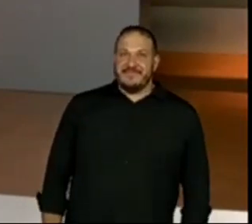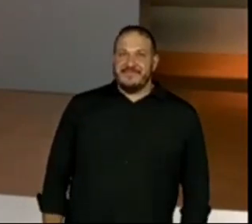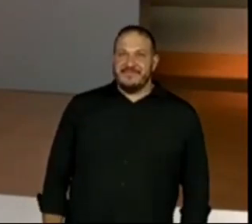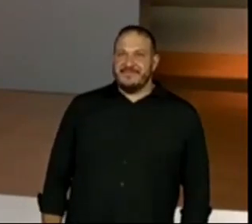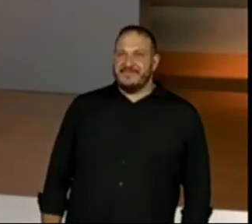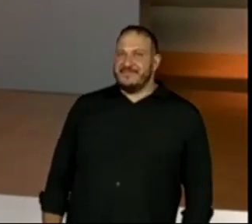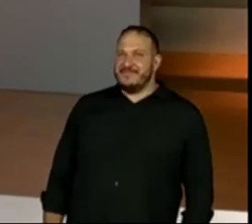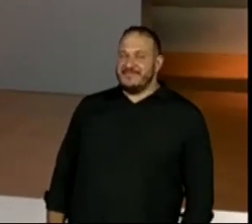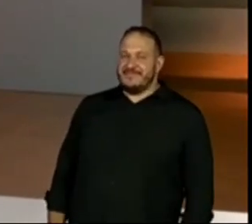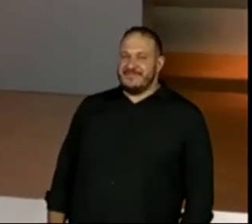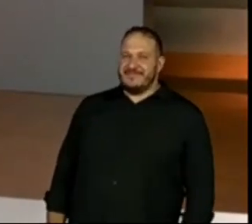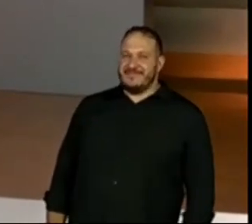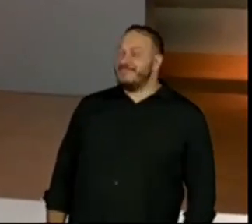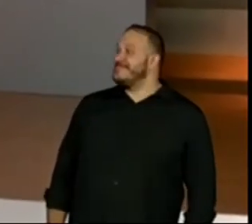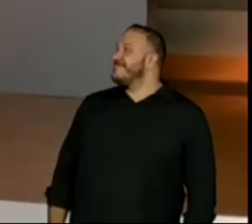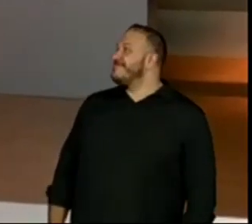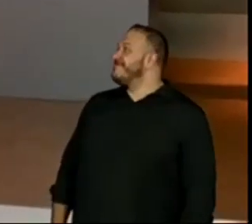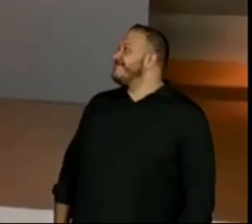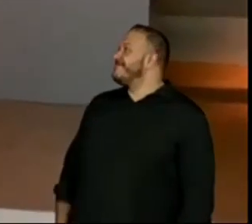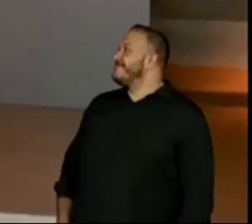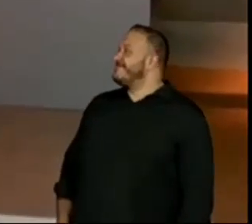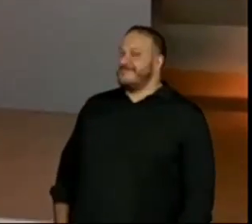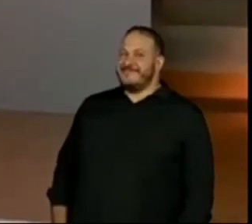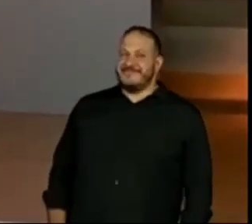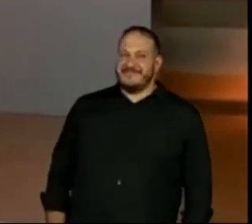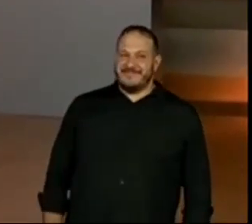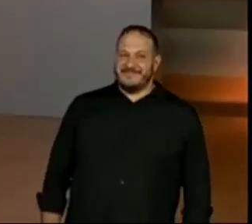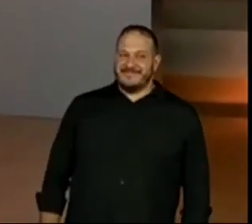É caracterizado